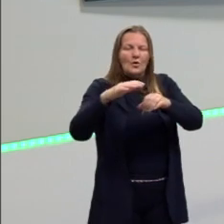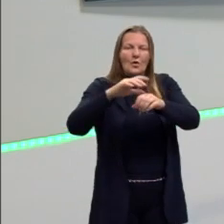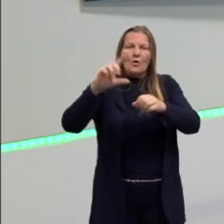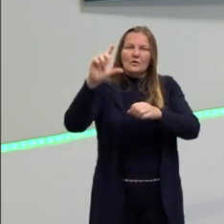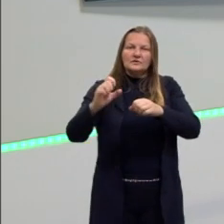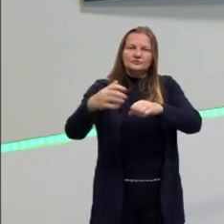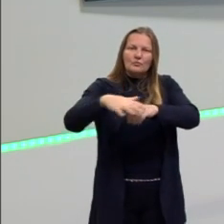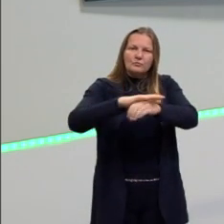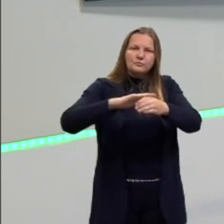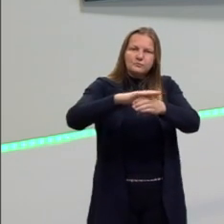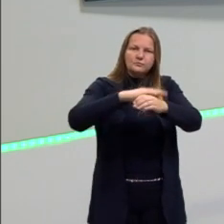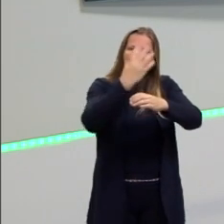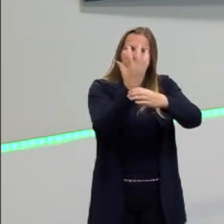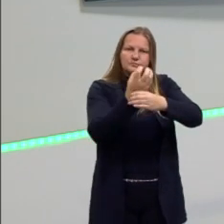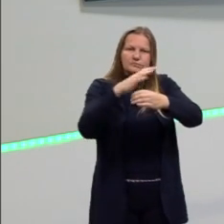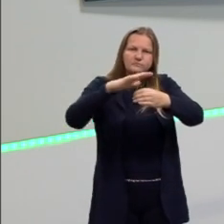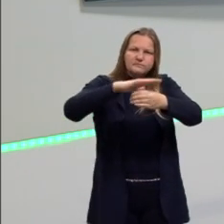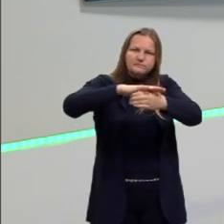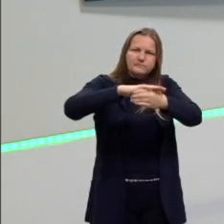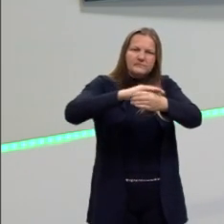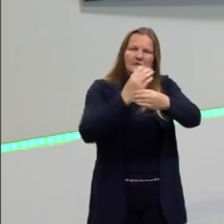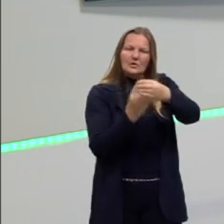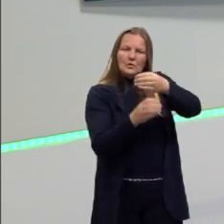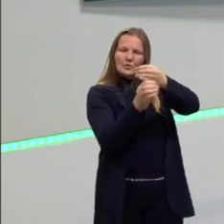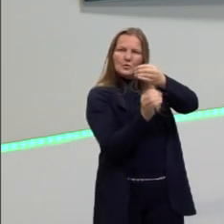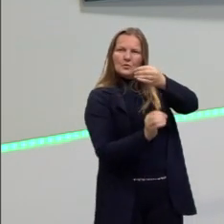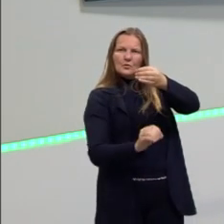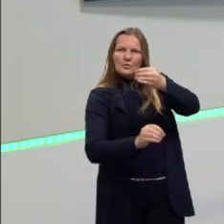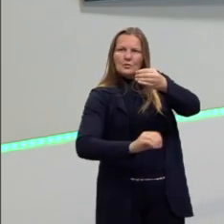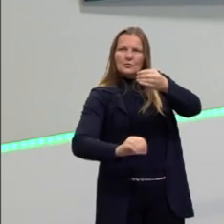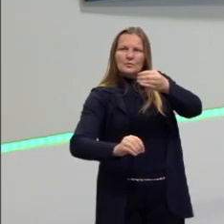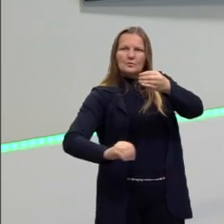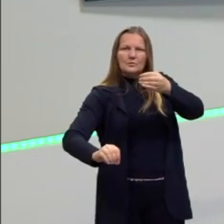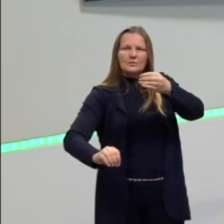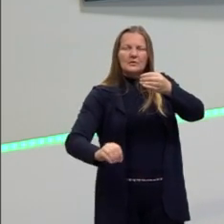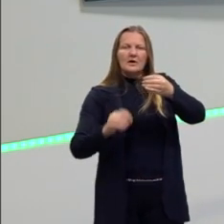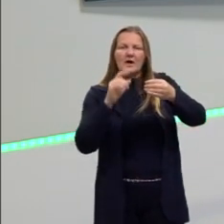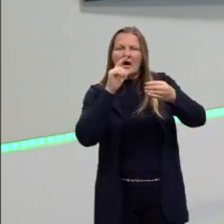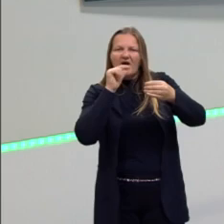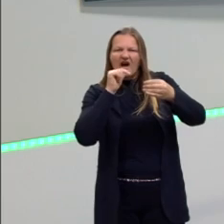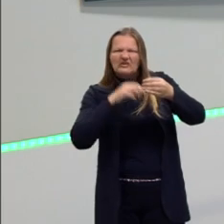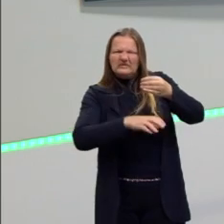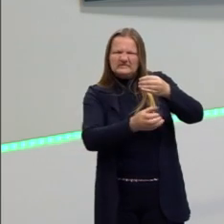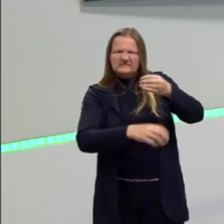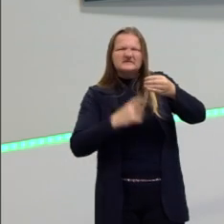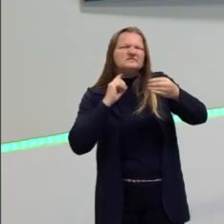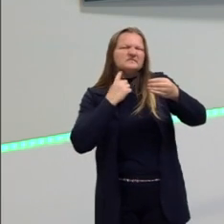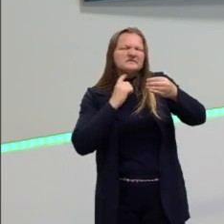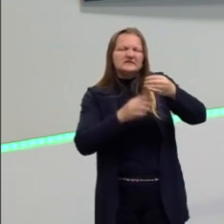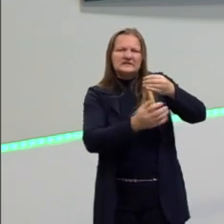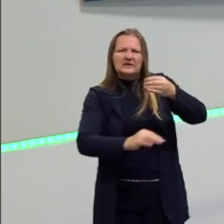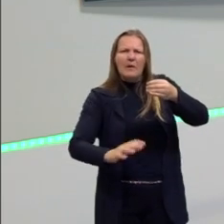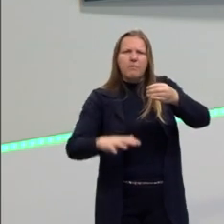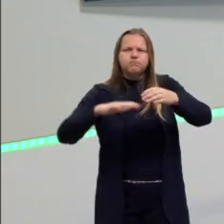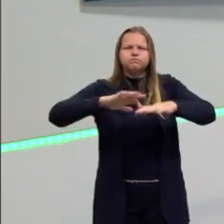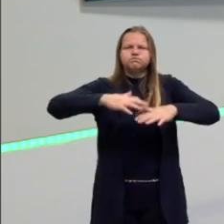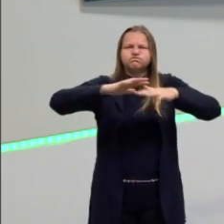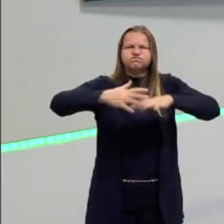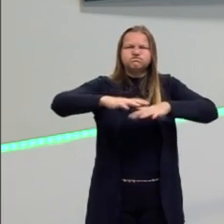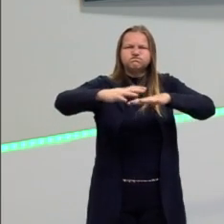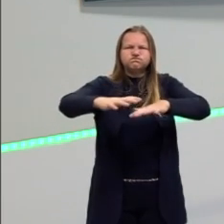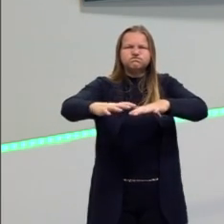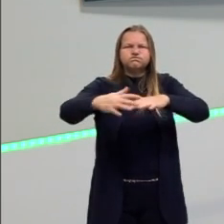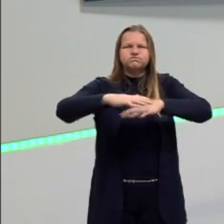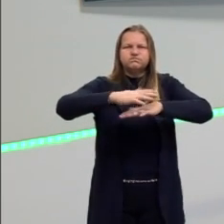Então, a gente vai estar ajudando aí para a disseminação da leptospirose. Entupindo os esgotos, quando chove ou tem alguma chuva muito